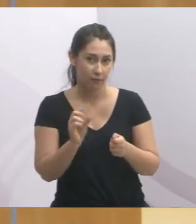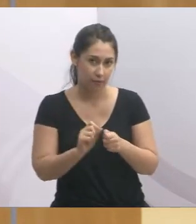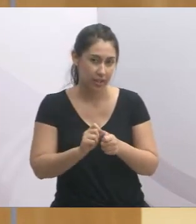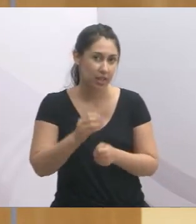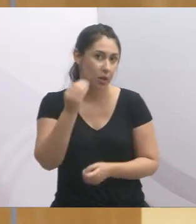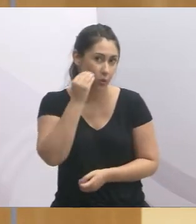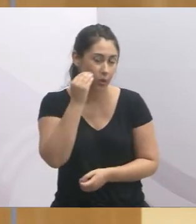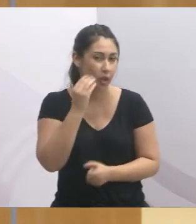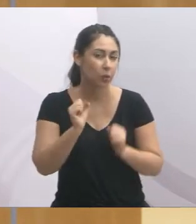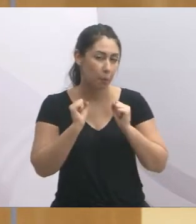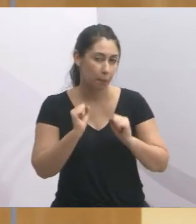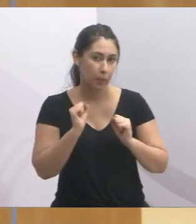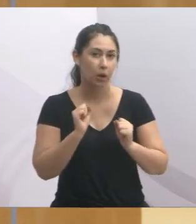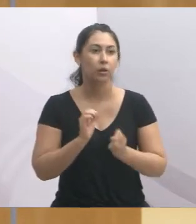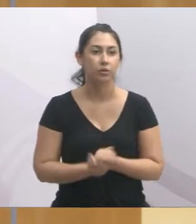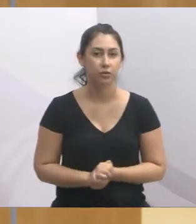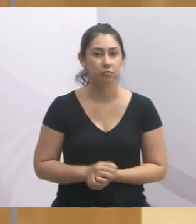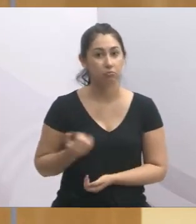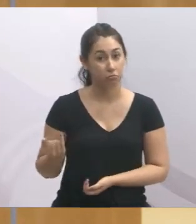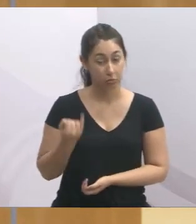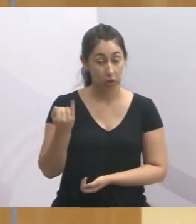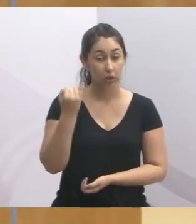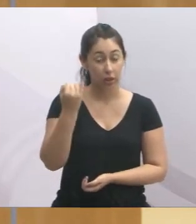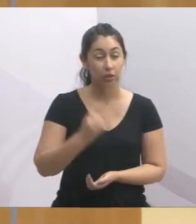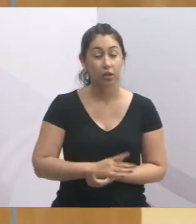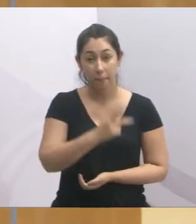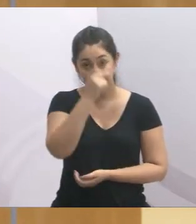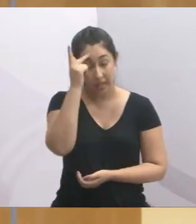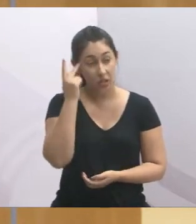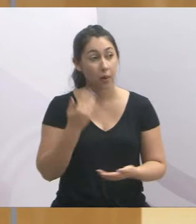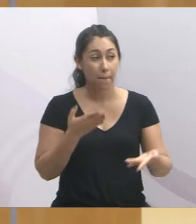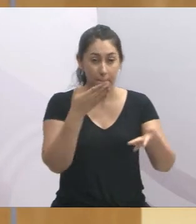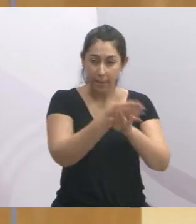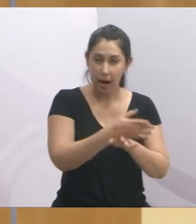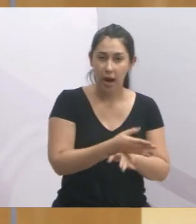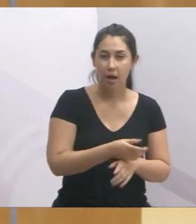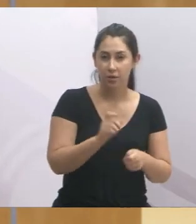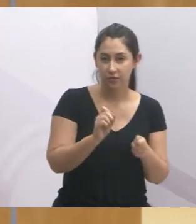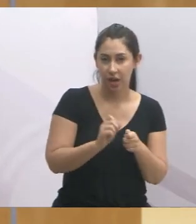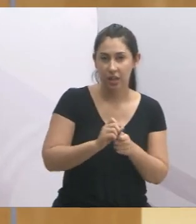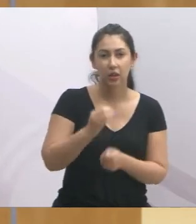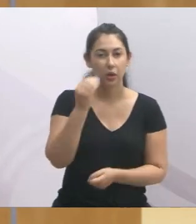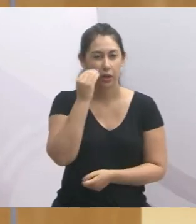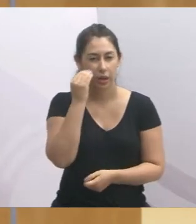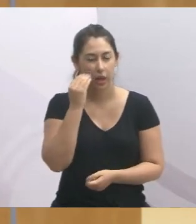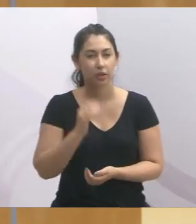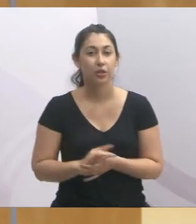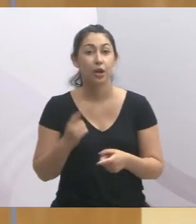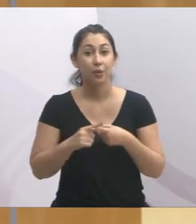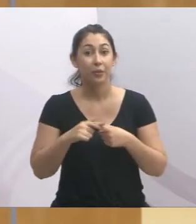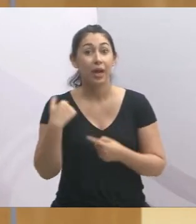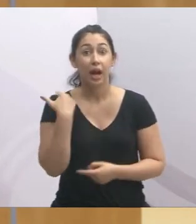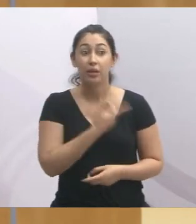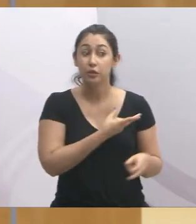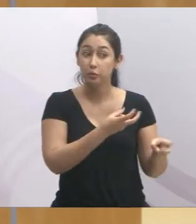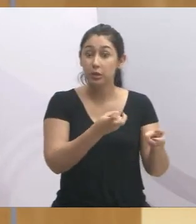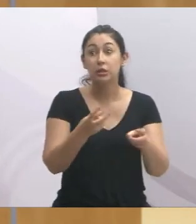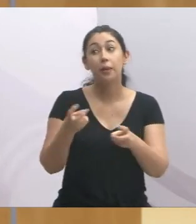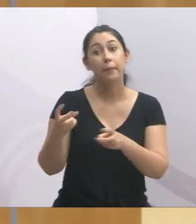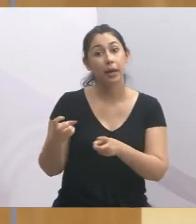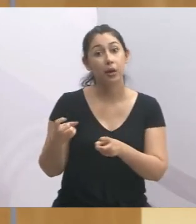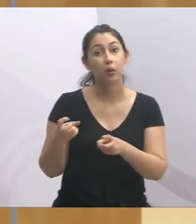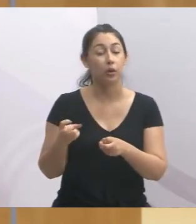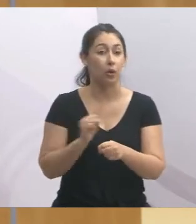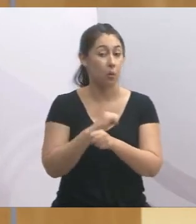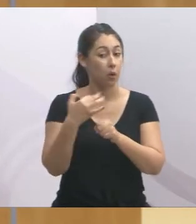-19, está fazendo ali na Santa Casa. É importante, as pessoas estão indo lá para fazer o teste, porque a gente está vendo que voltou a aumentar